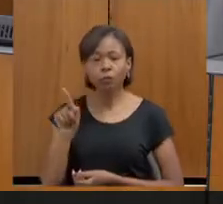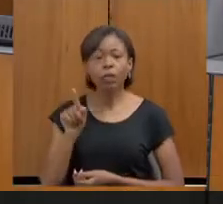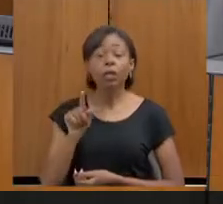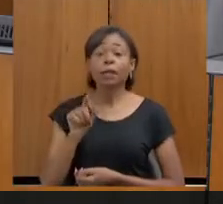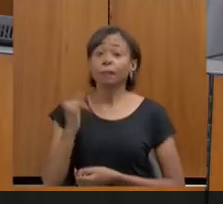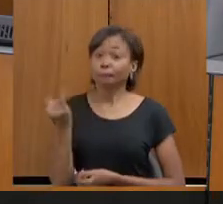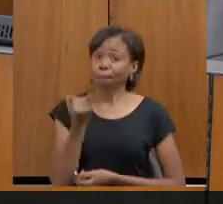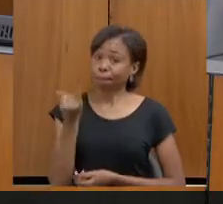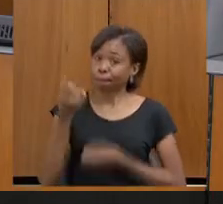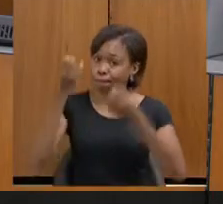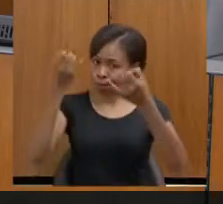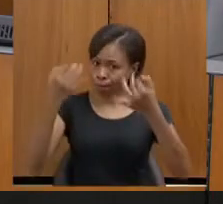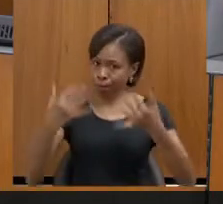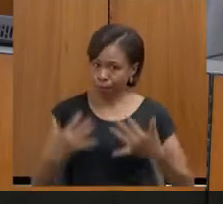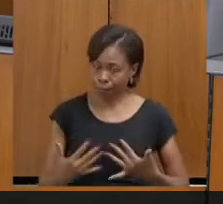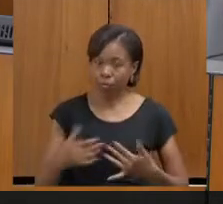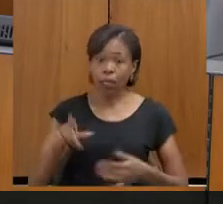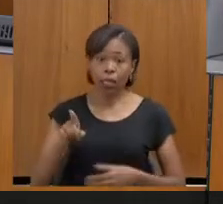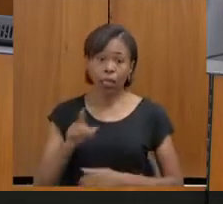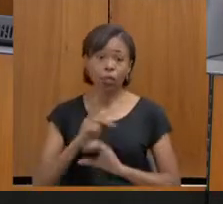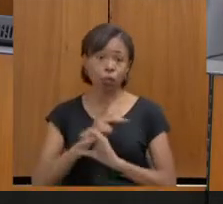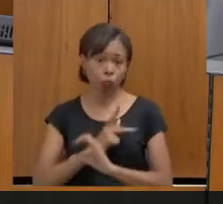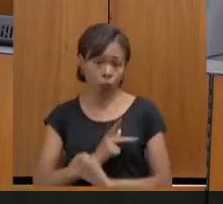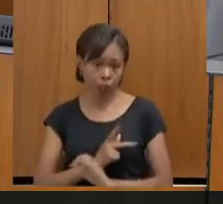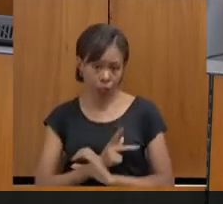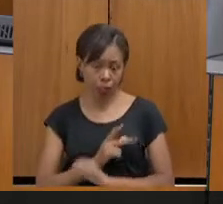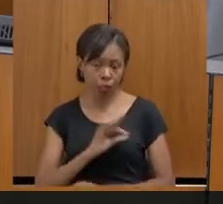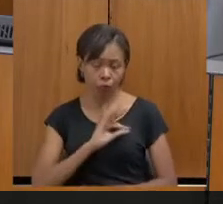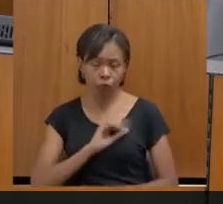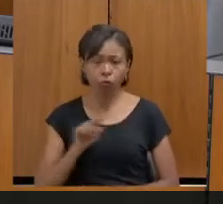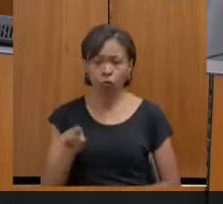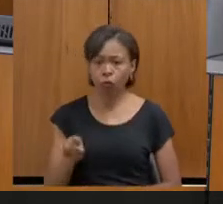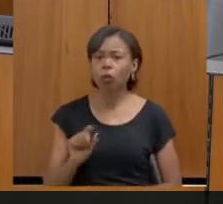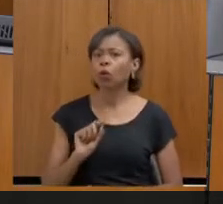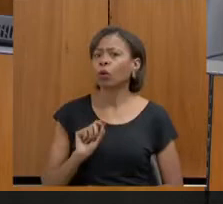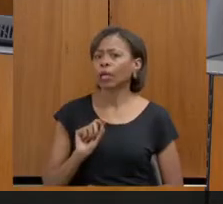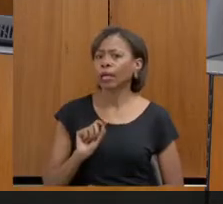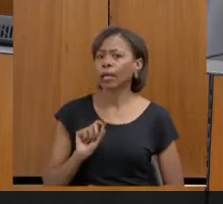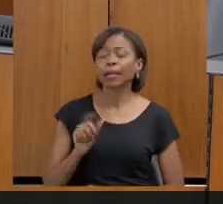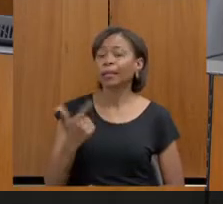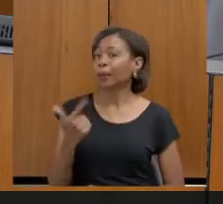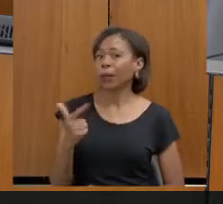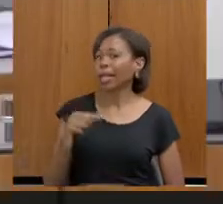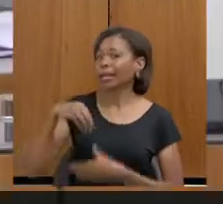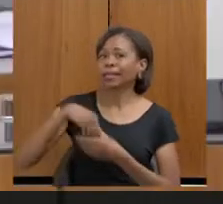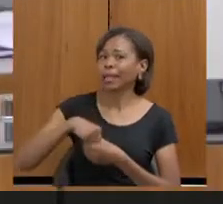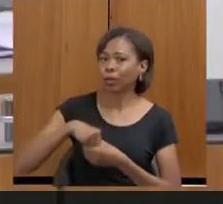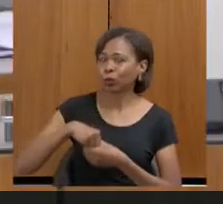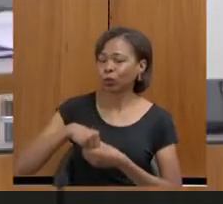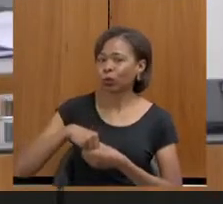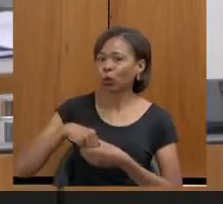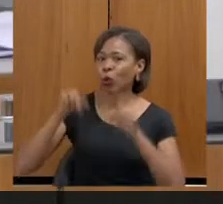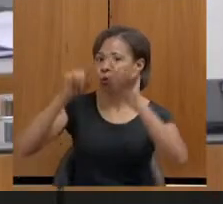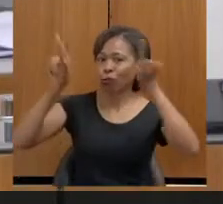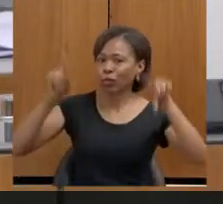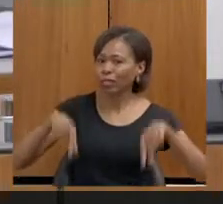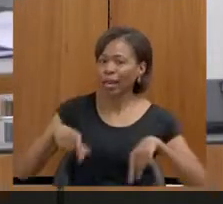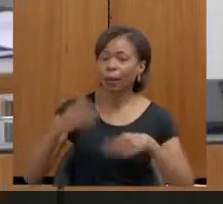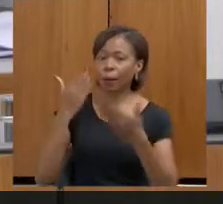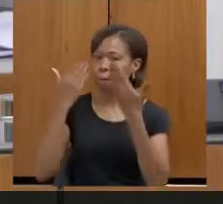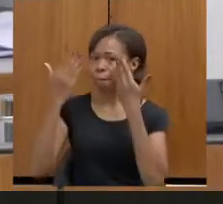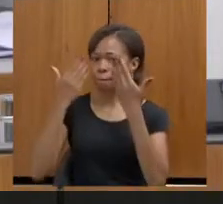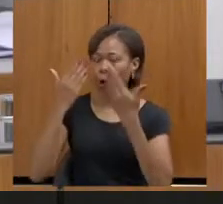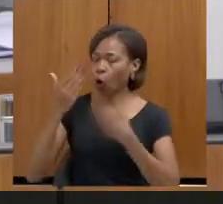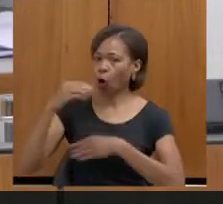importante a gente esclarecer que a polícia civil, ela não tem no seu cargo o cargo de psicólogo, ela não tem no seu quadro de